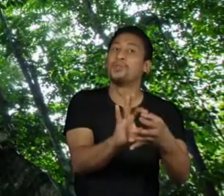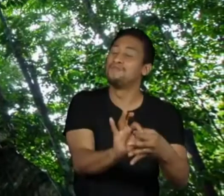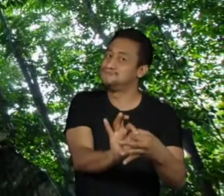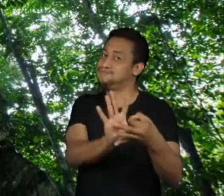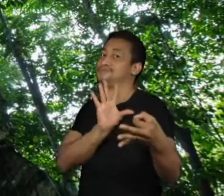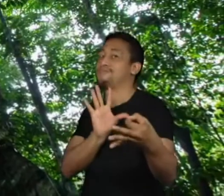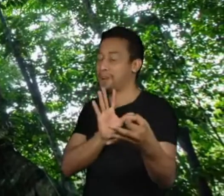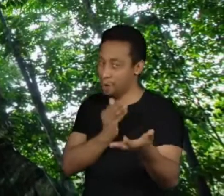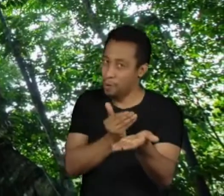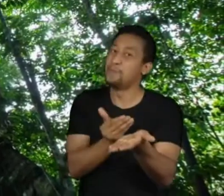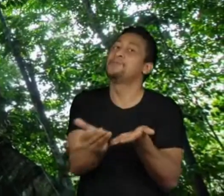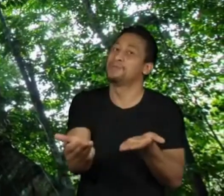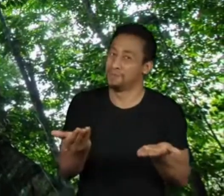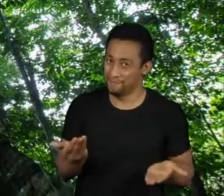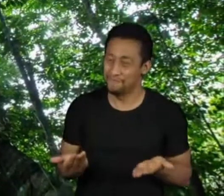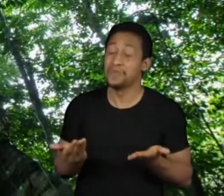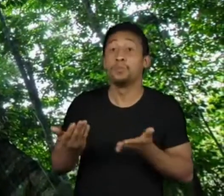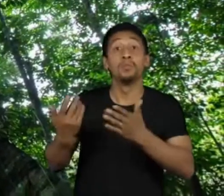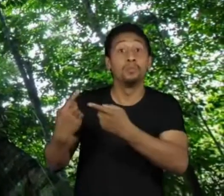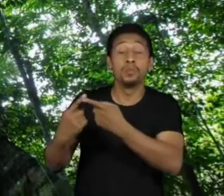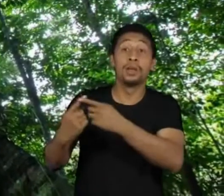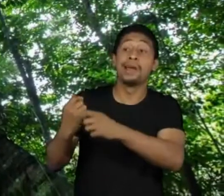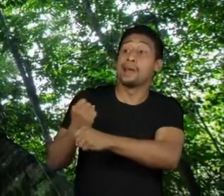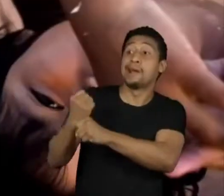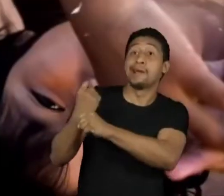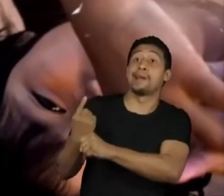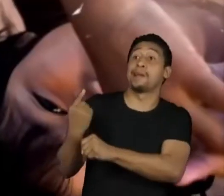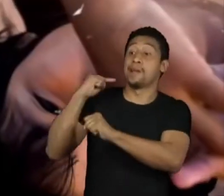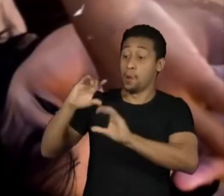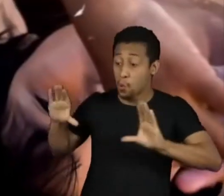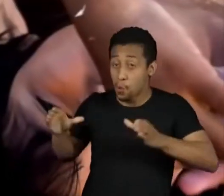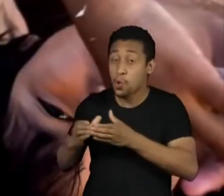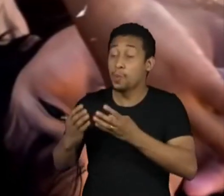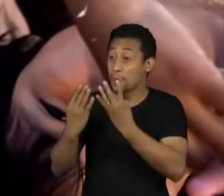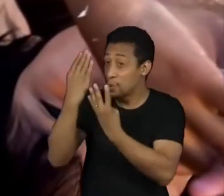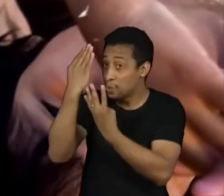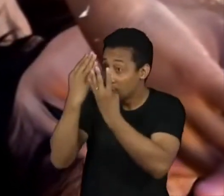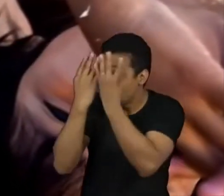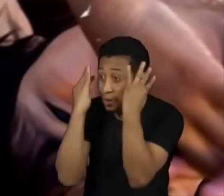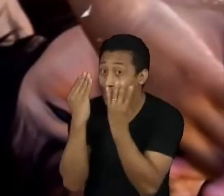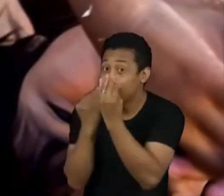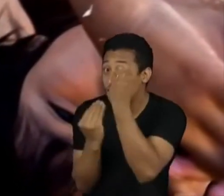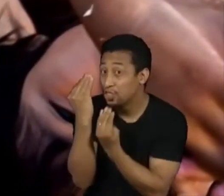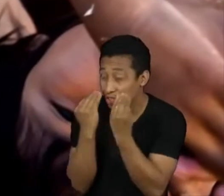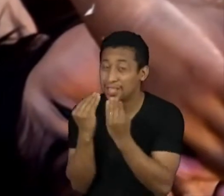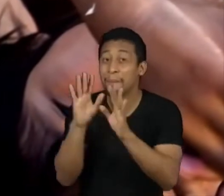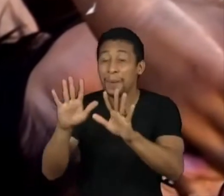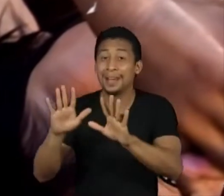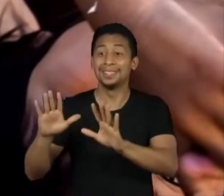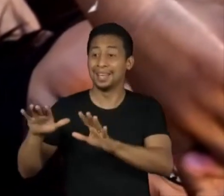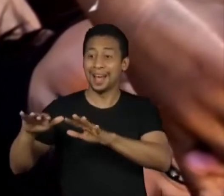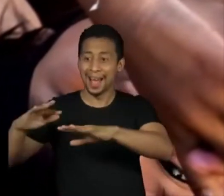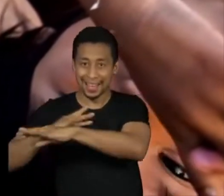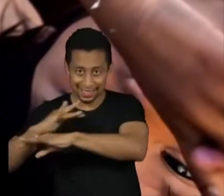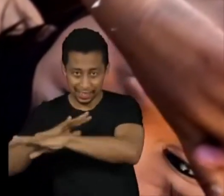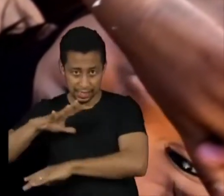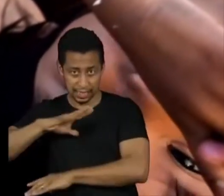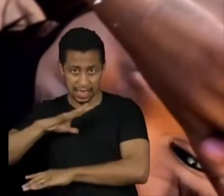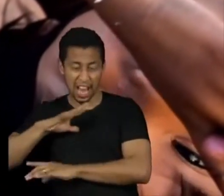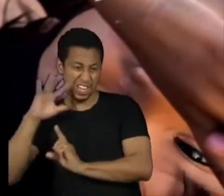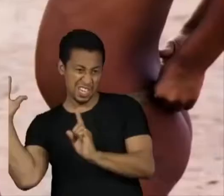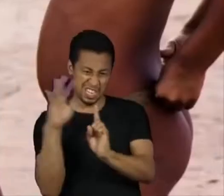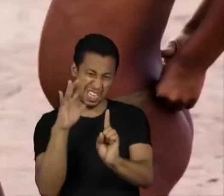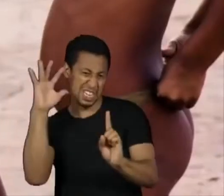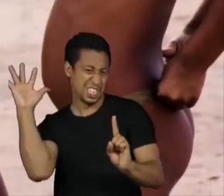nossa ancestralidade indígena e essa vida da cidade. Se o povo ribeirinho desconecta, ele passa a não